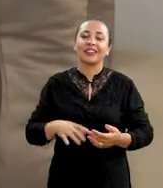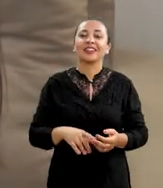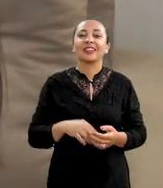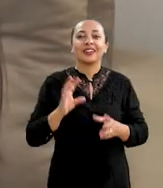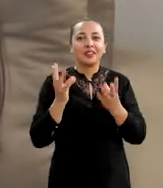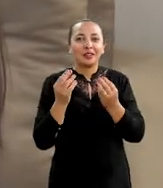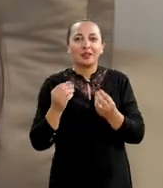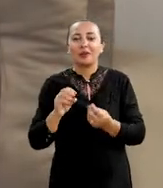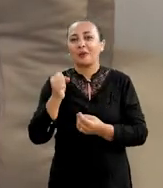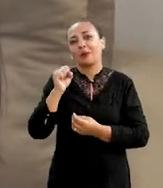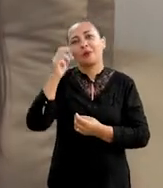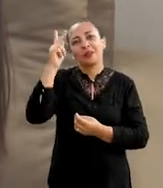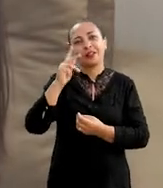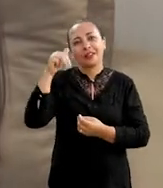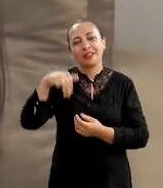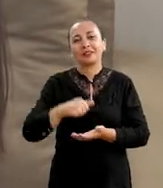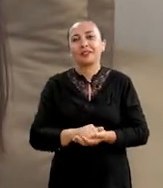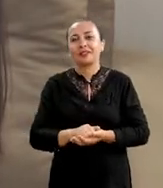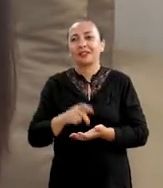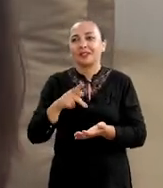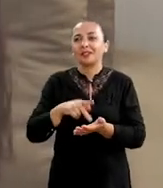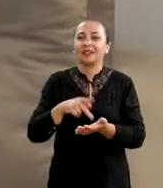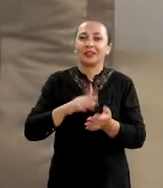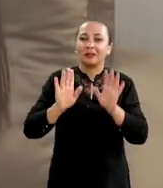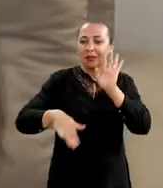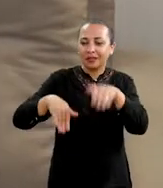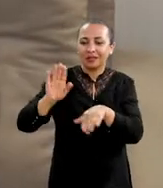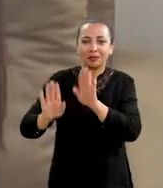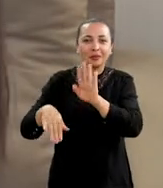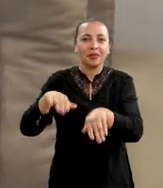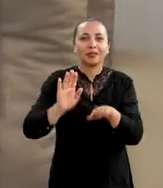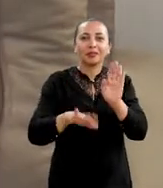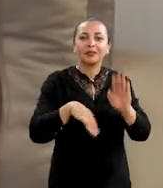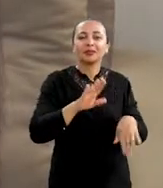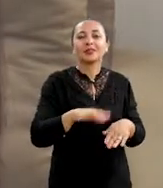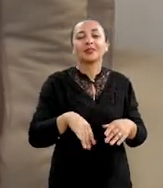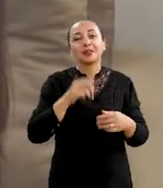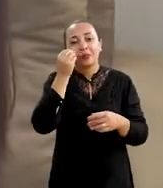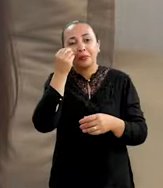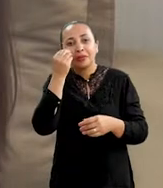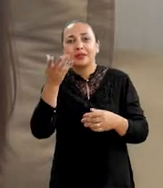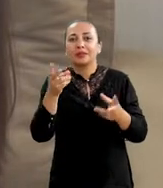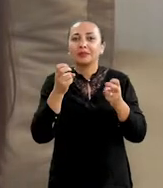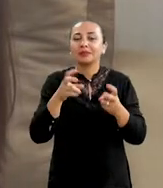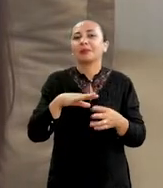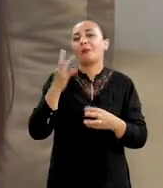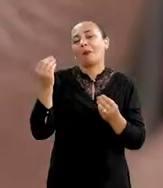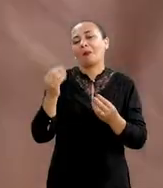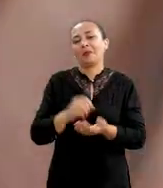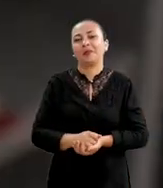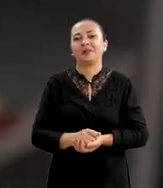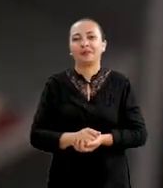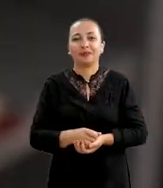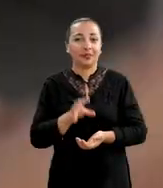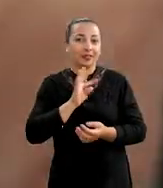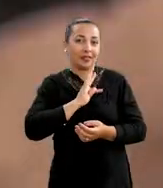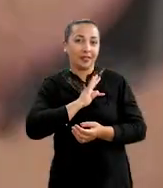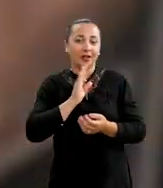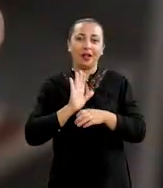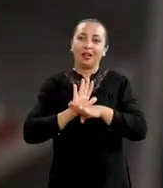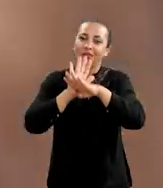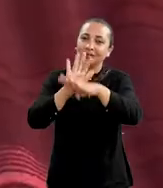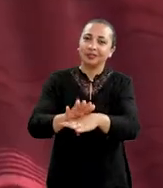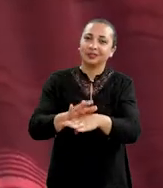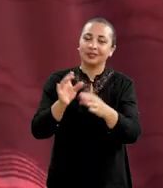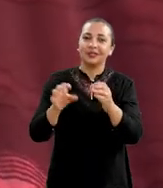E andou e percorreu quase oito KM, realmente. De passo em passinho, de passo em passinho, foi? Foi demais, criatura. É a tecnologia